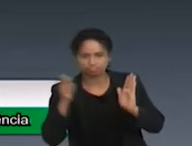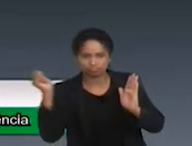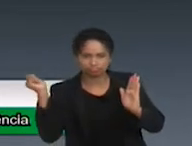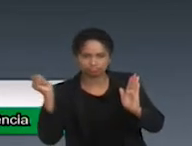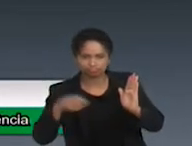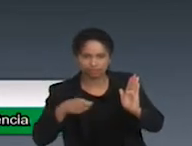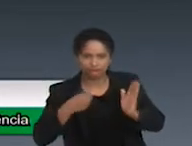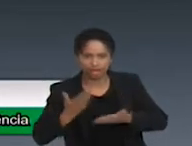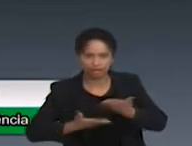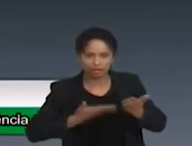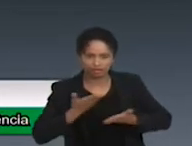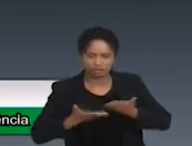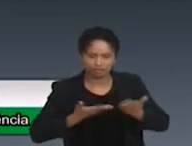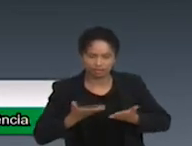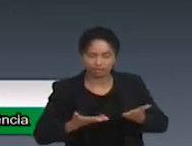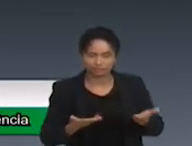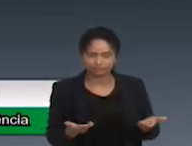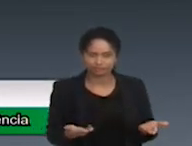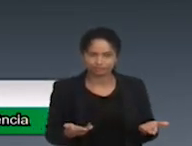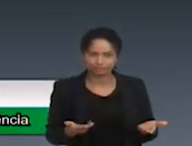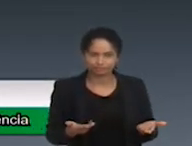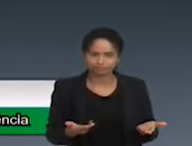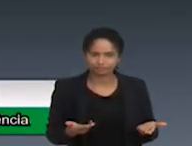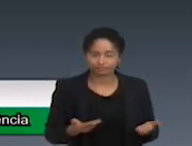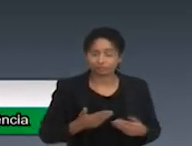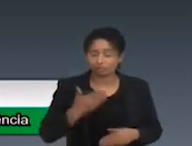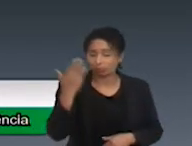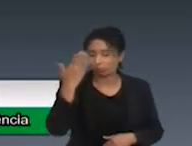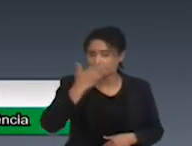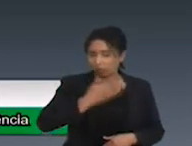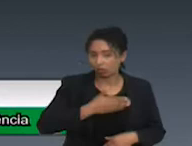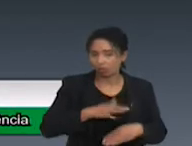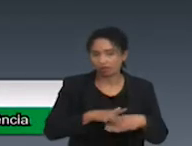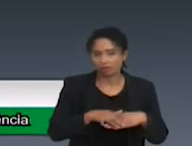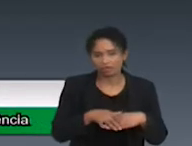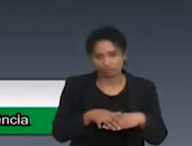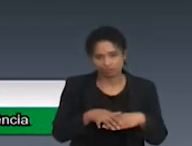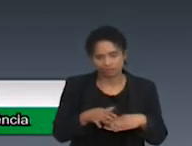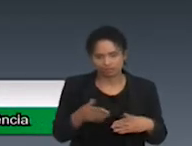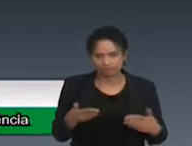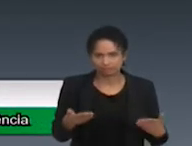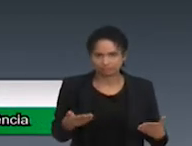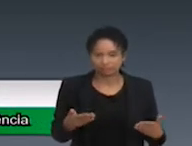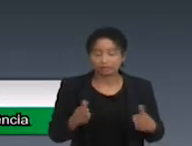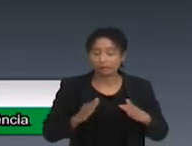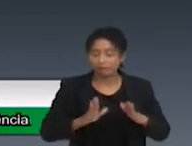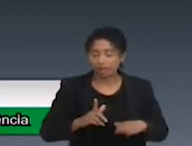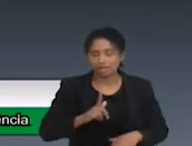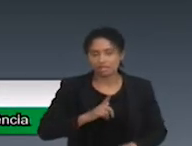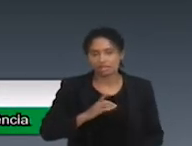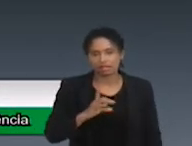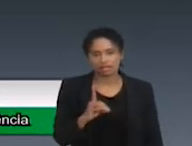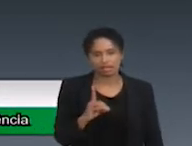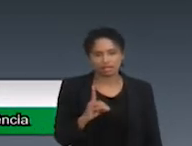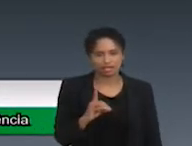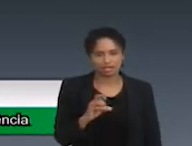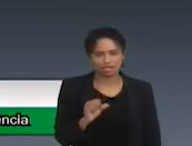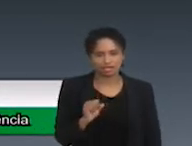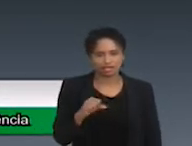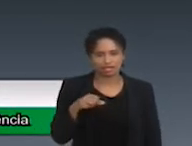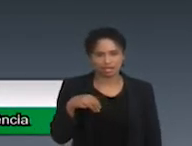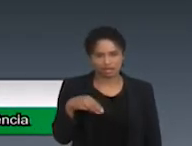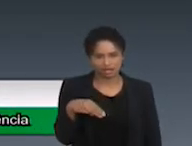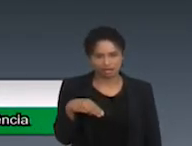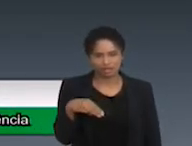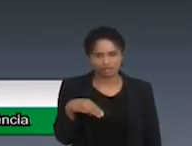da CID, quando a gente fala especialmente dos transtornos de neurodesenvolvimento, a gente tem uma outra classificação que é o DSM, o famoso DSM-5, que é o